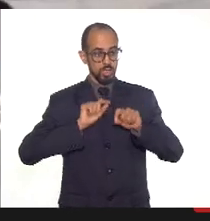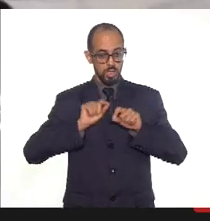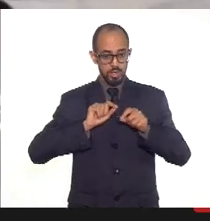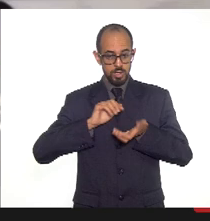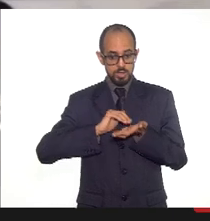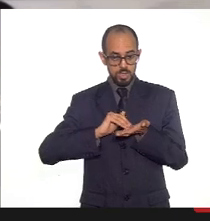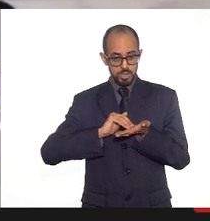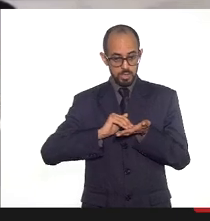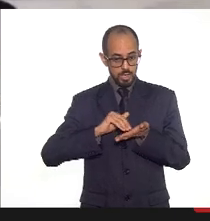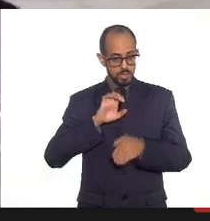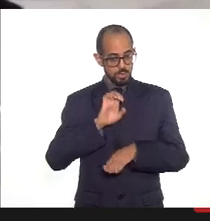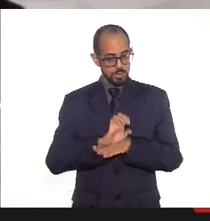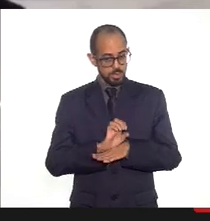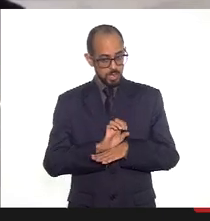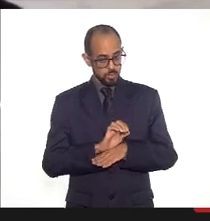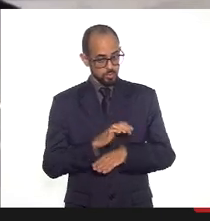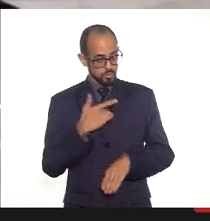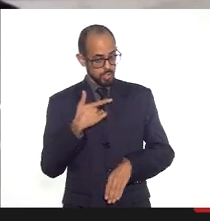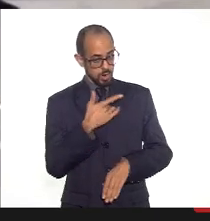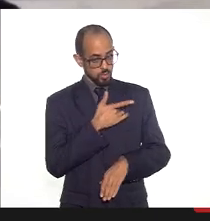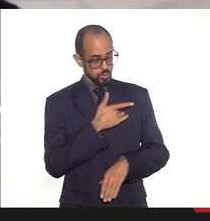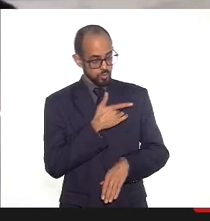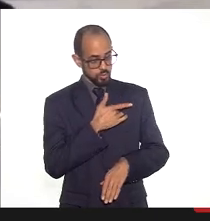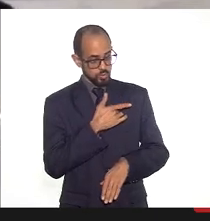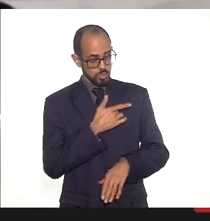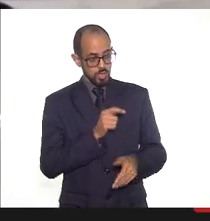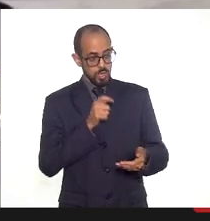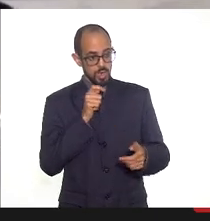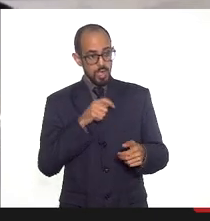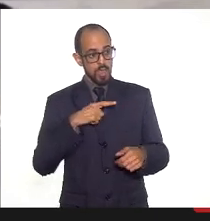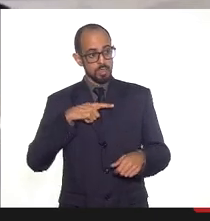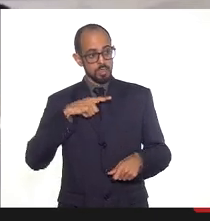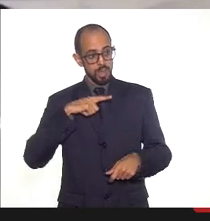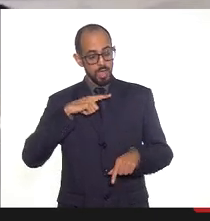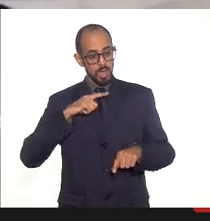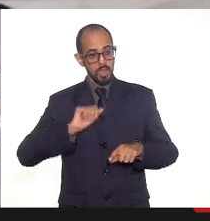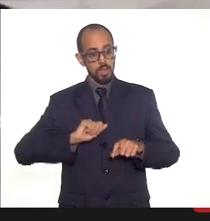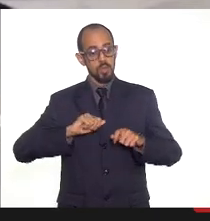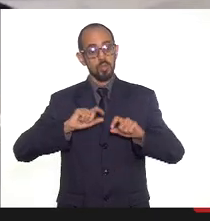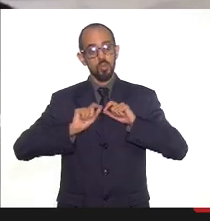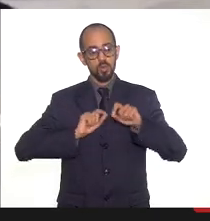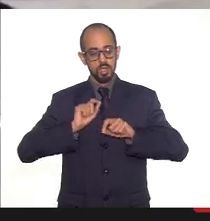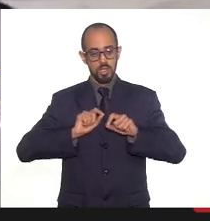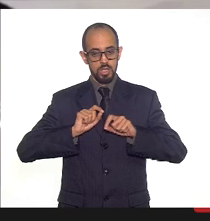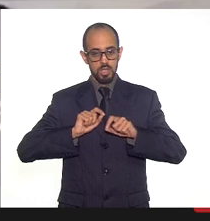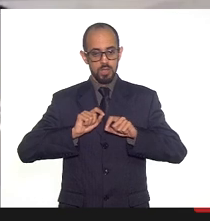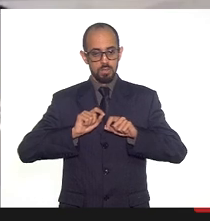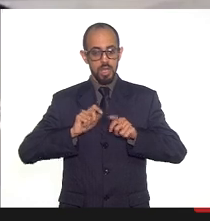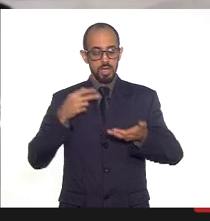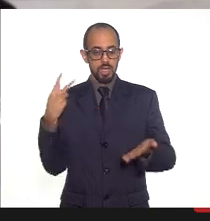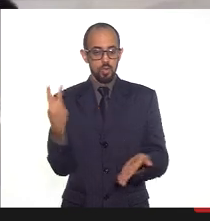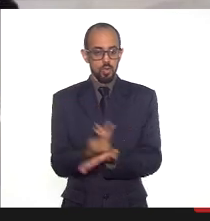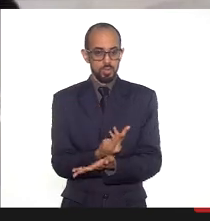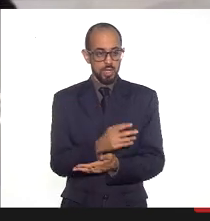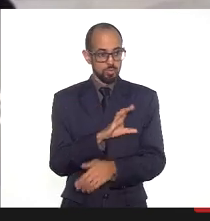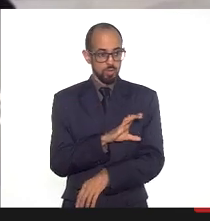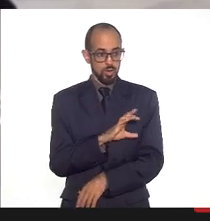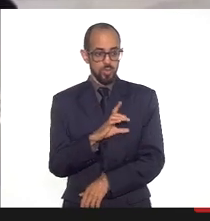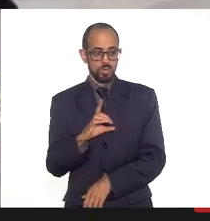Estadual de Saúde existe para que haja uma coordenação, uma